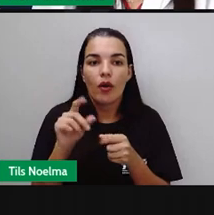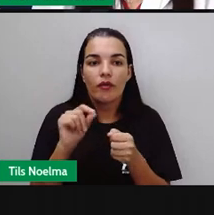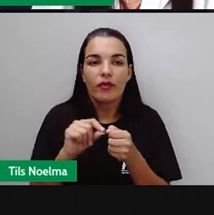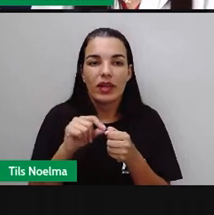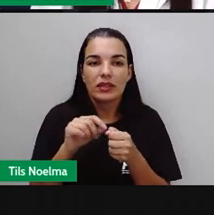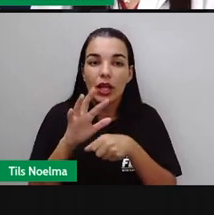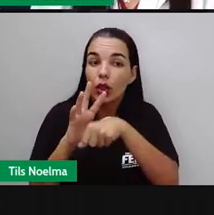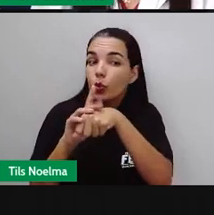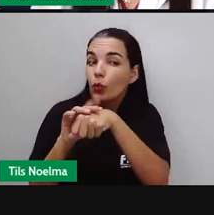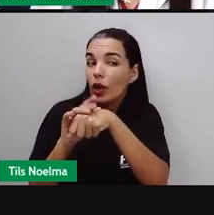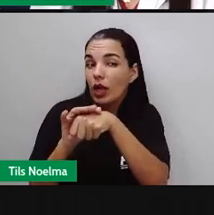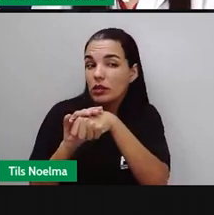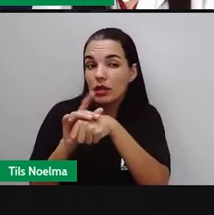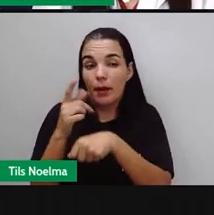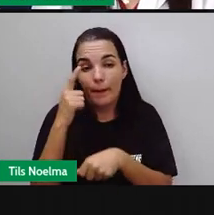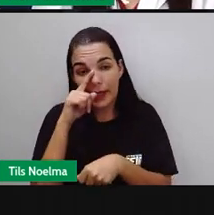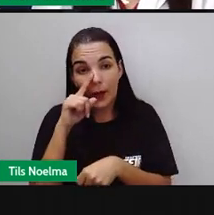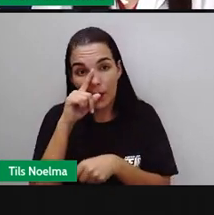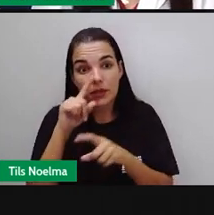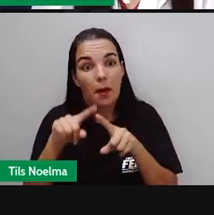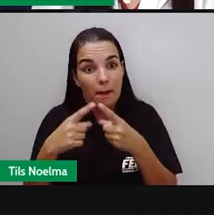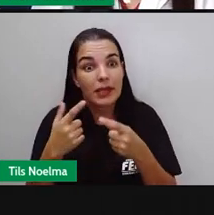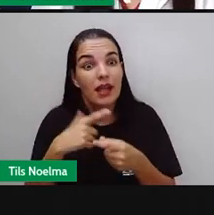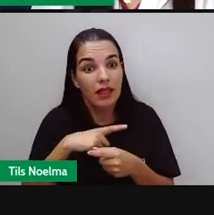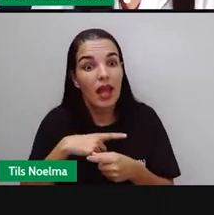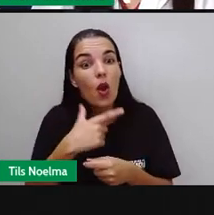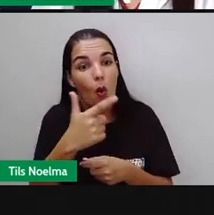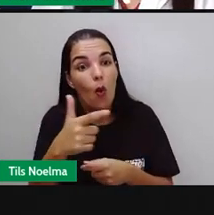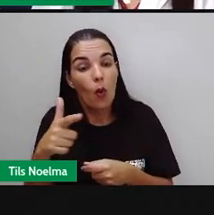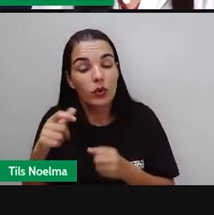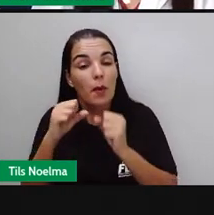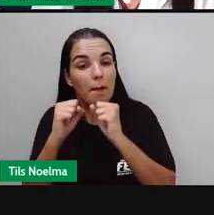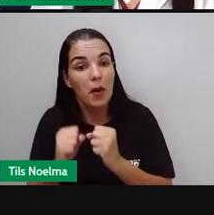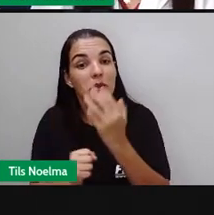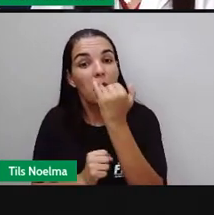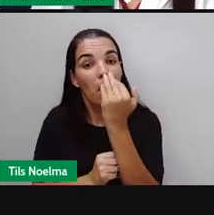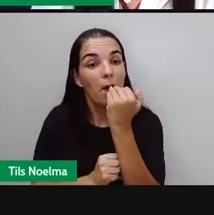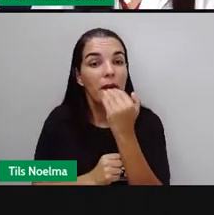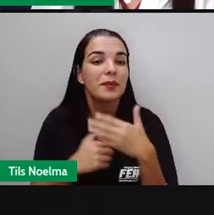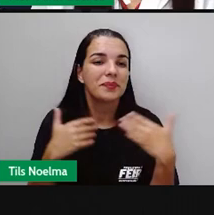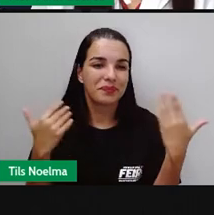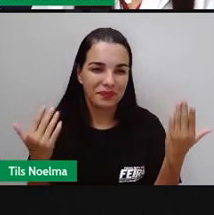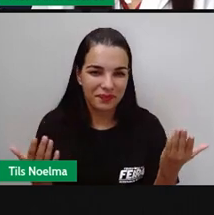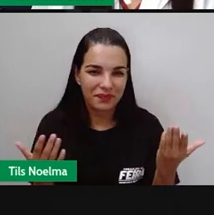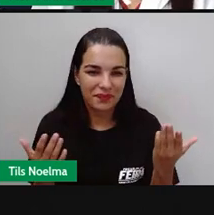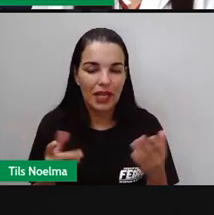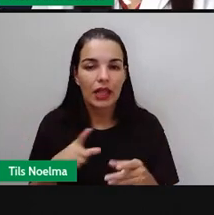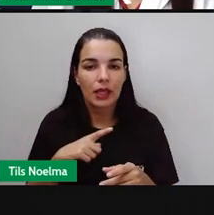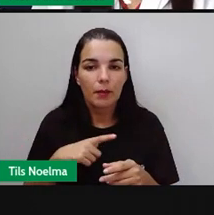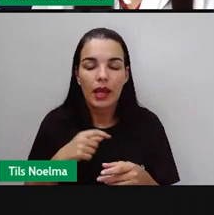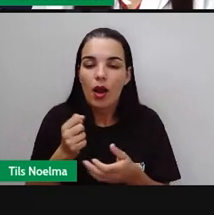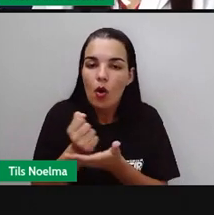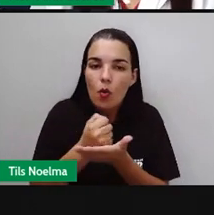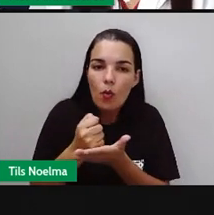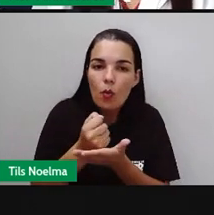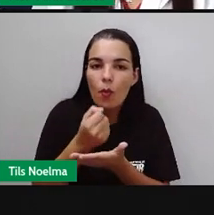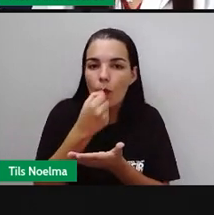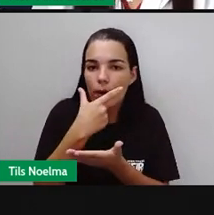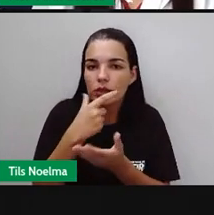E nós temos fungos aí que são utilizados na produção de medicamentos.